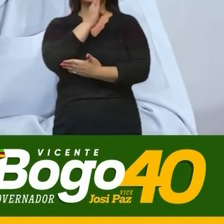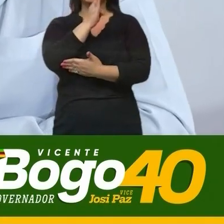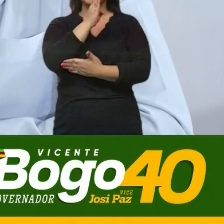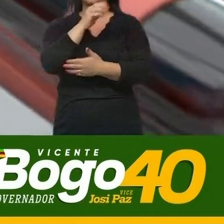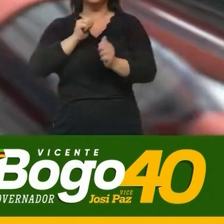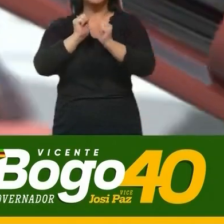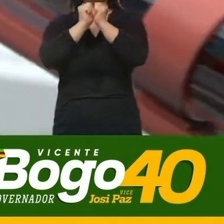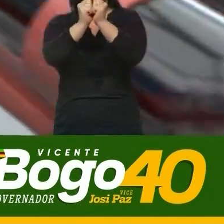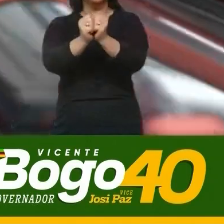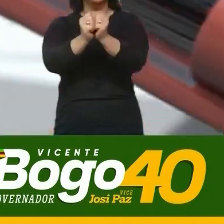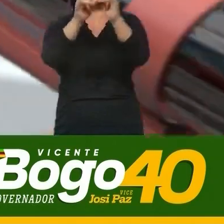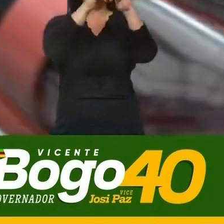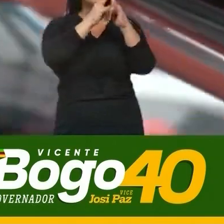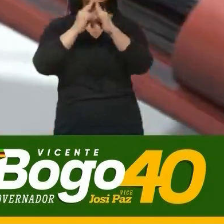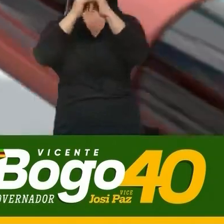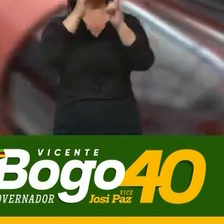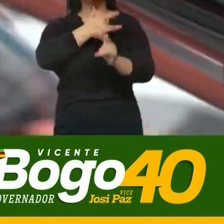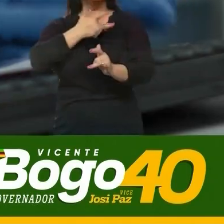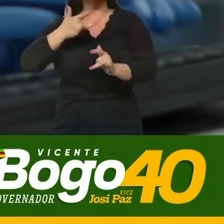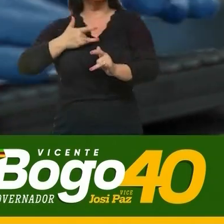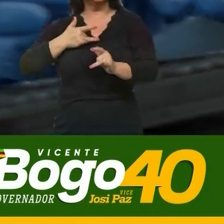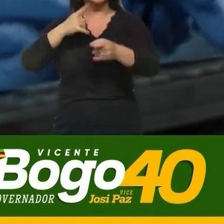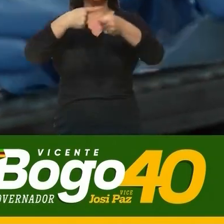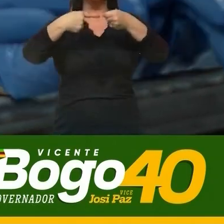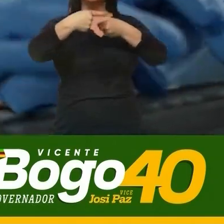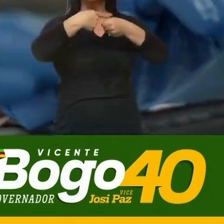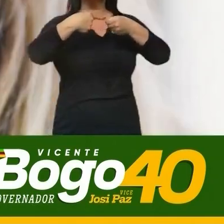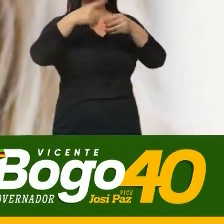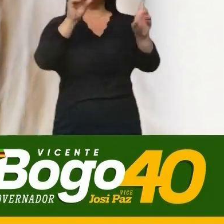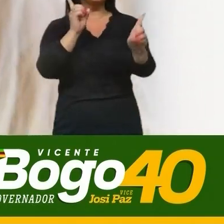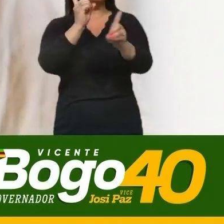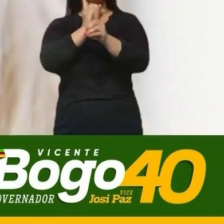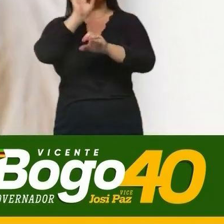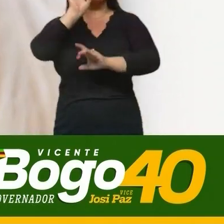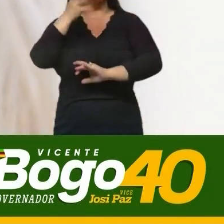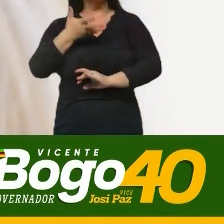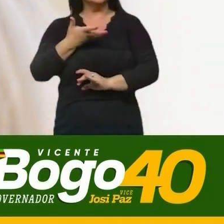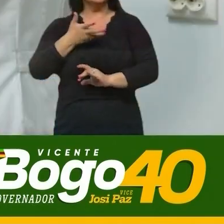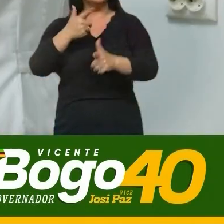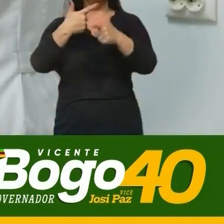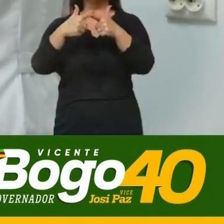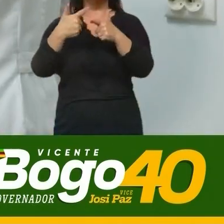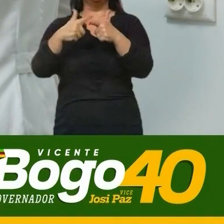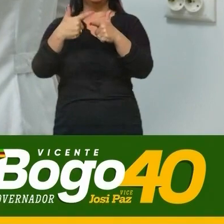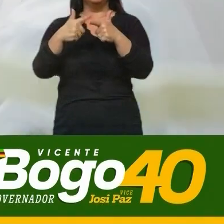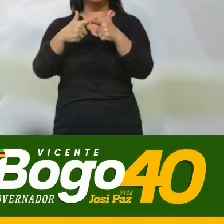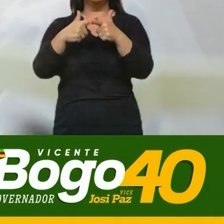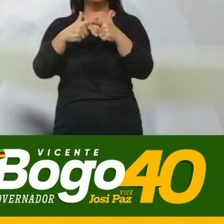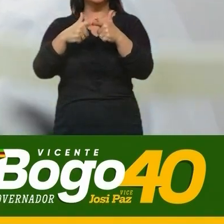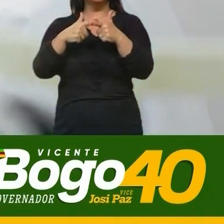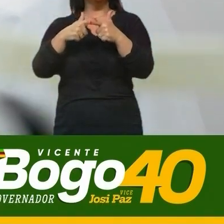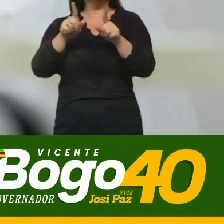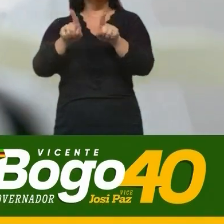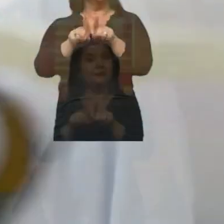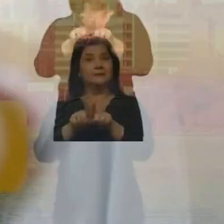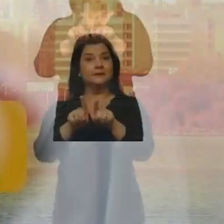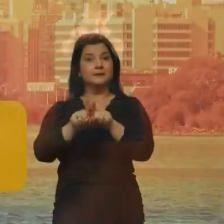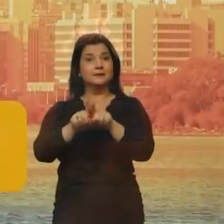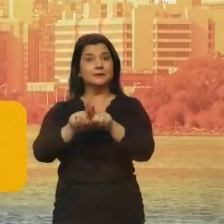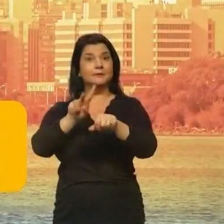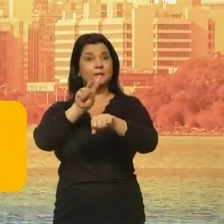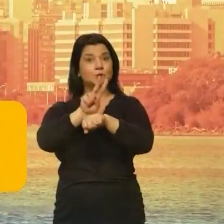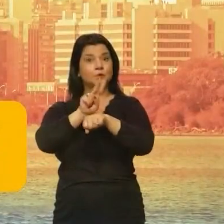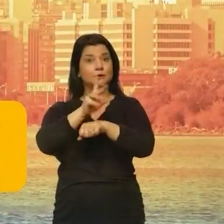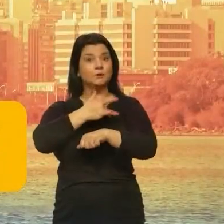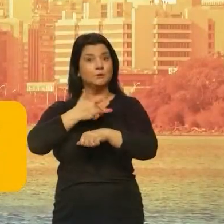Vou junto com as entidades da saúde, junto com os municípios Encontrar uma solução para esse problema E vamos apostar na saúde